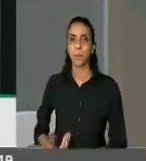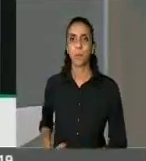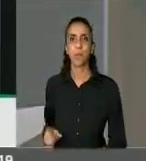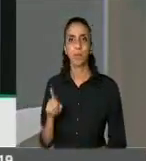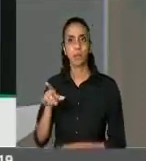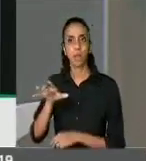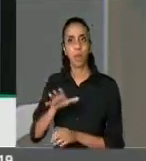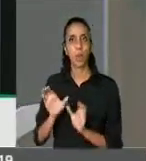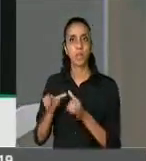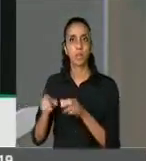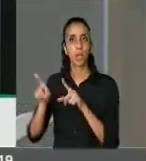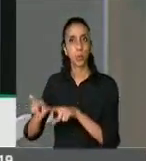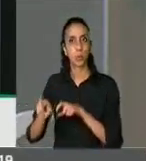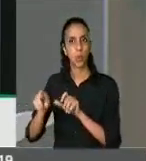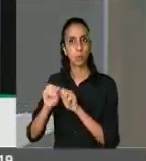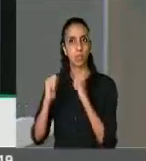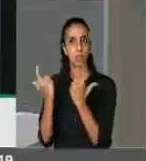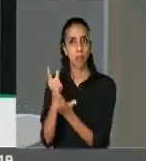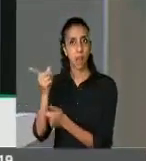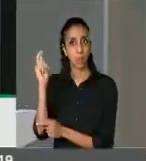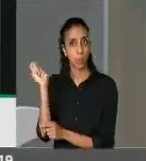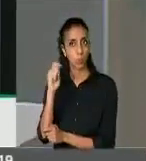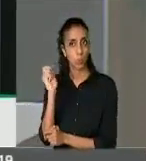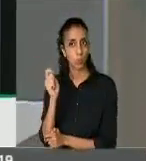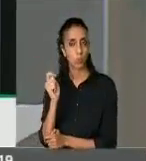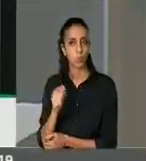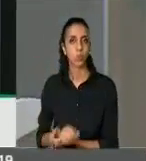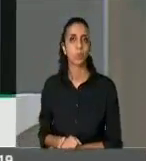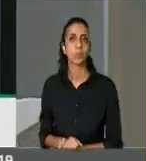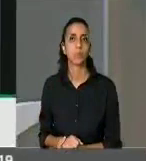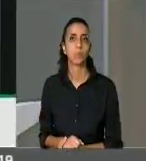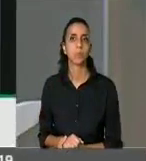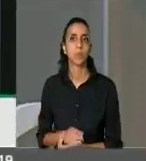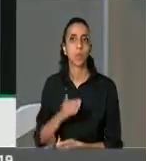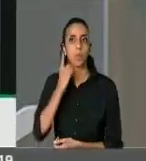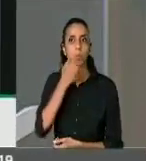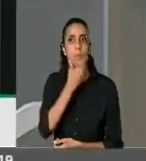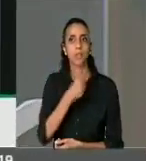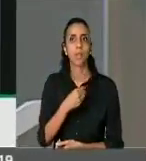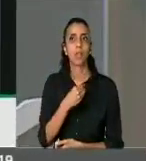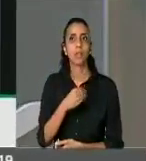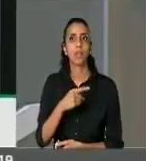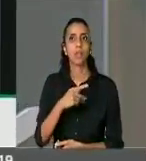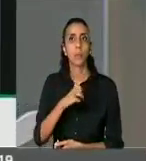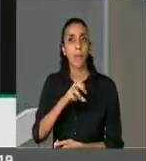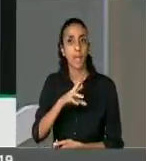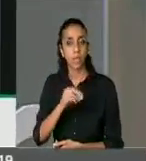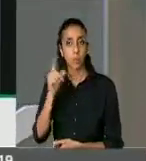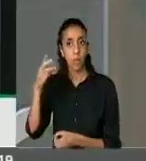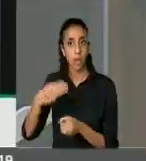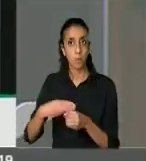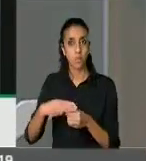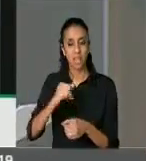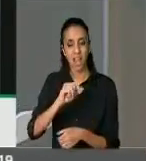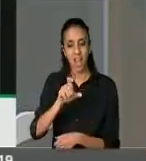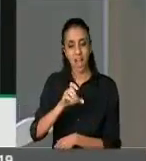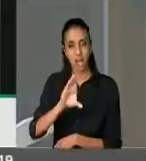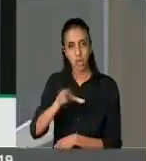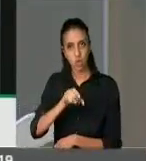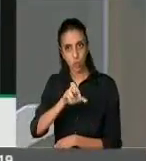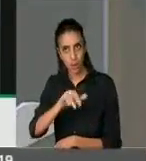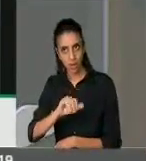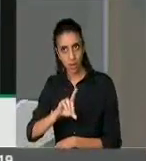Agricultura da Assembleia Legislativa do Estado do Rio Grande do Sul, organizada pelo deputado estadual Alton Weber, no município de Cachoeira do Sul.